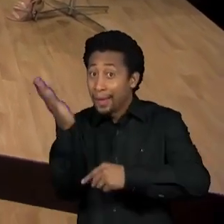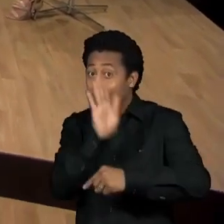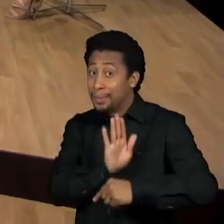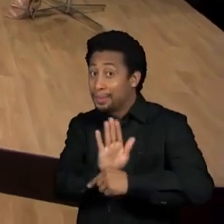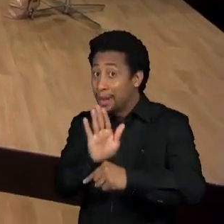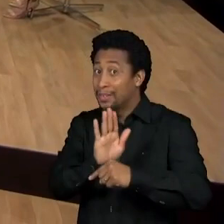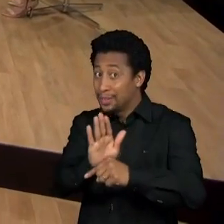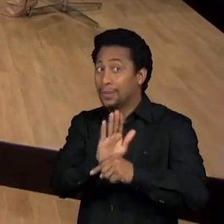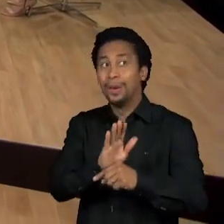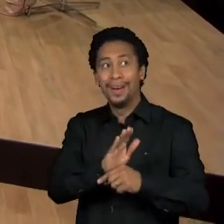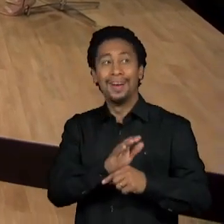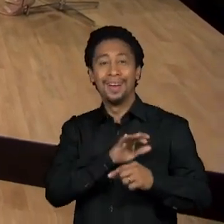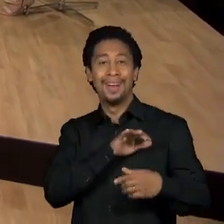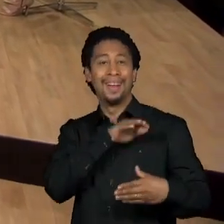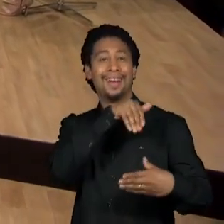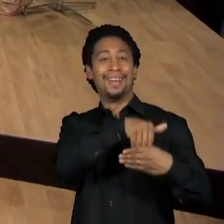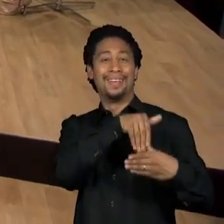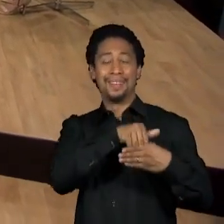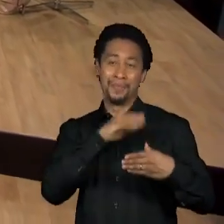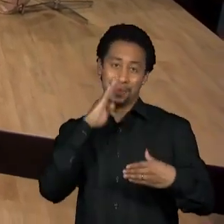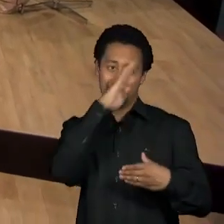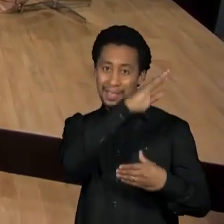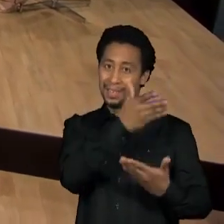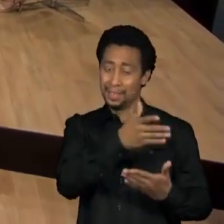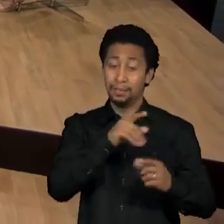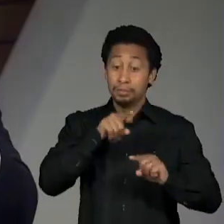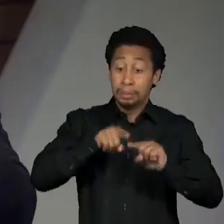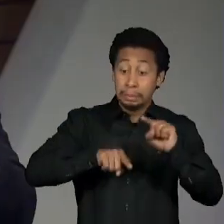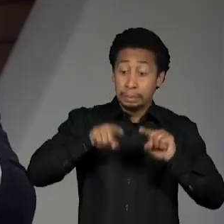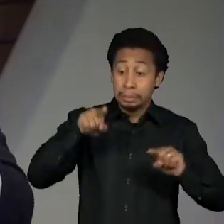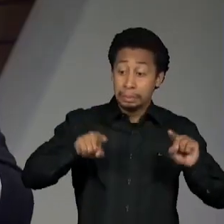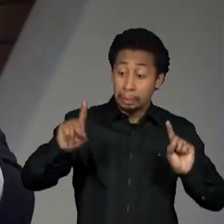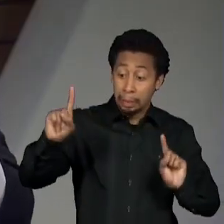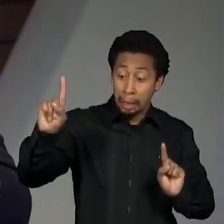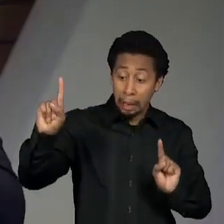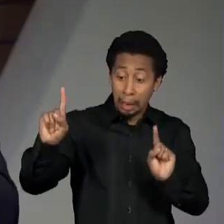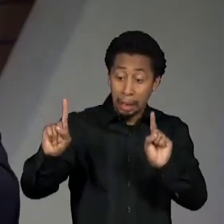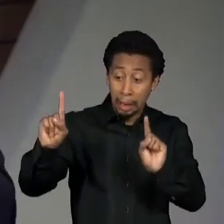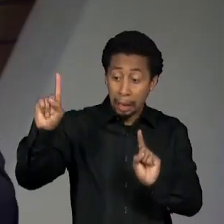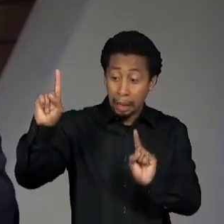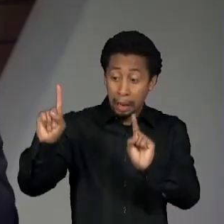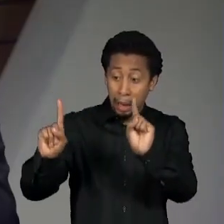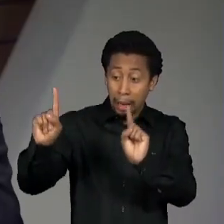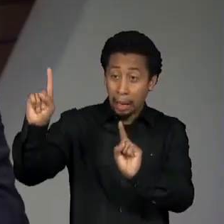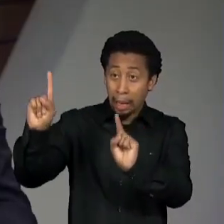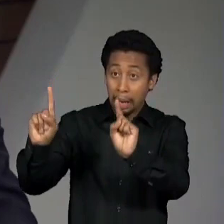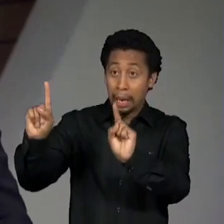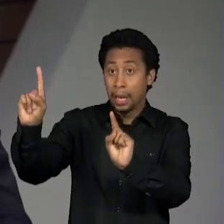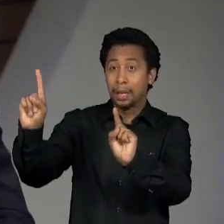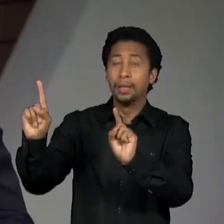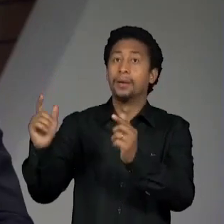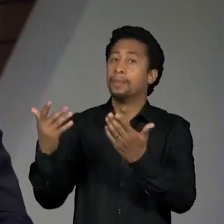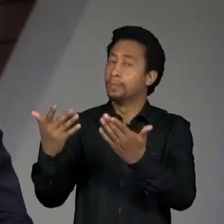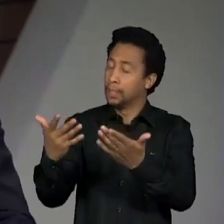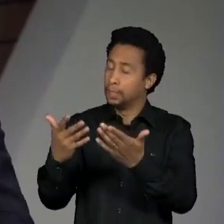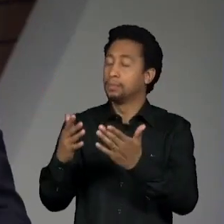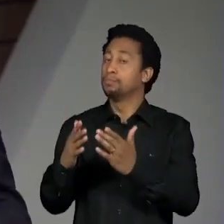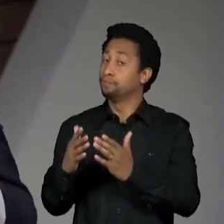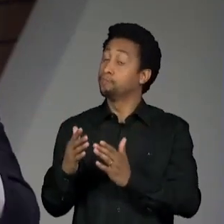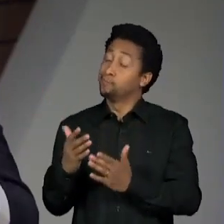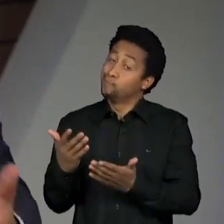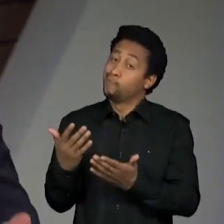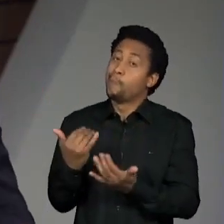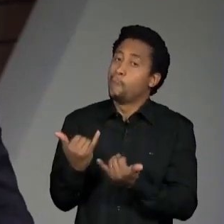o que a gente está vendo ainda é a oscilação de margem, mas a diminuição da distância parece sugerir que esses